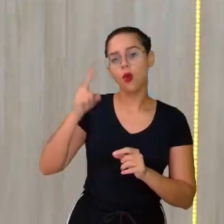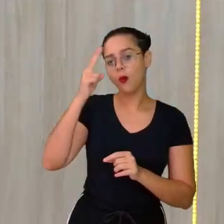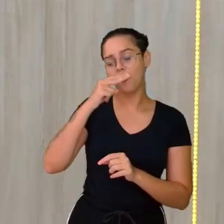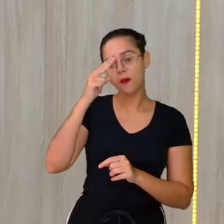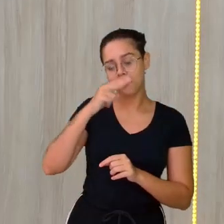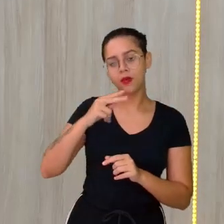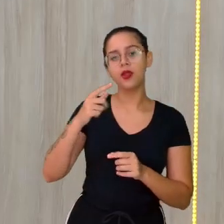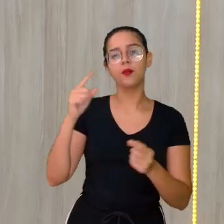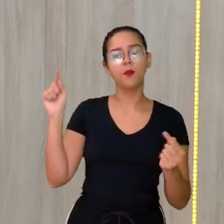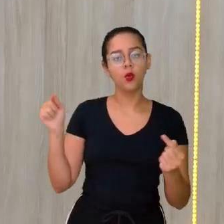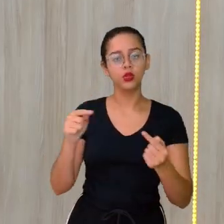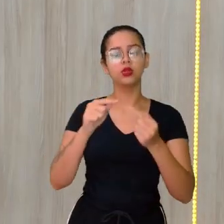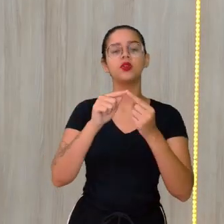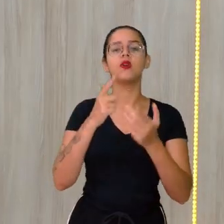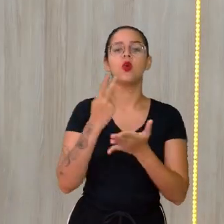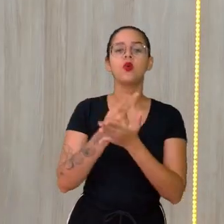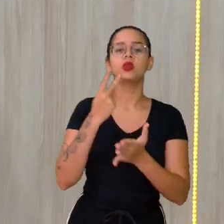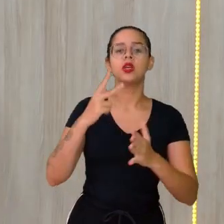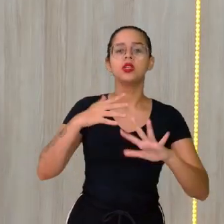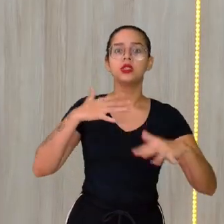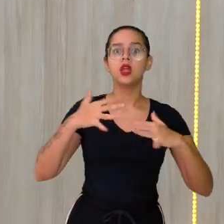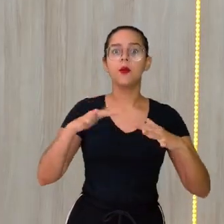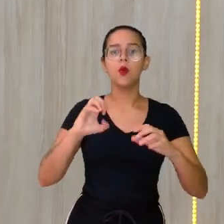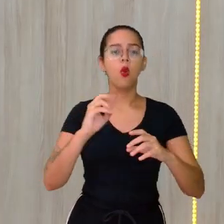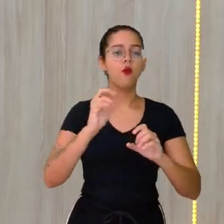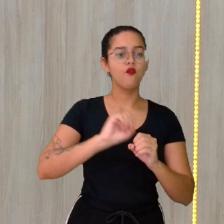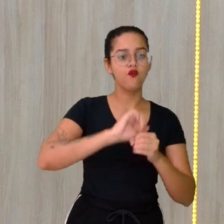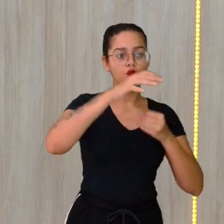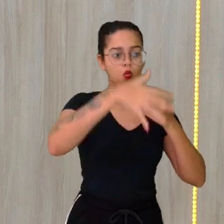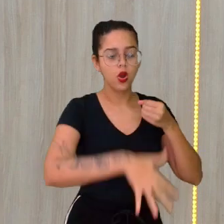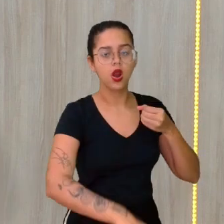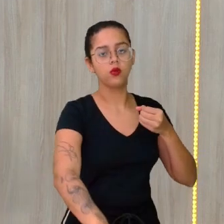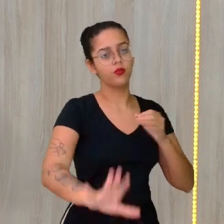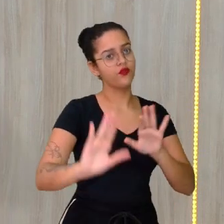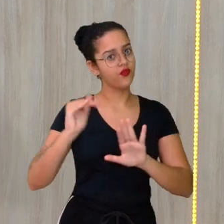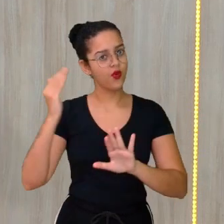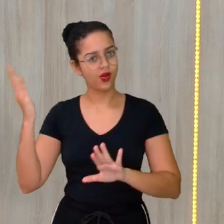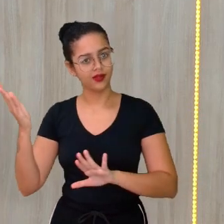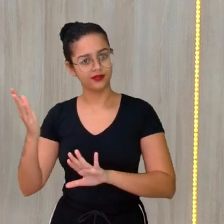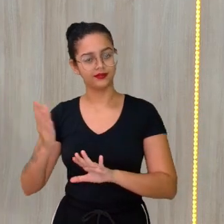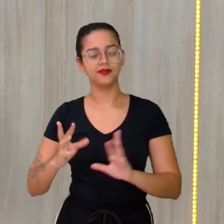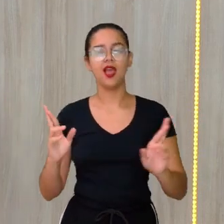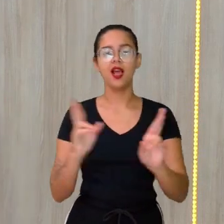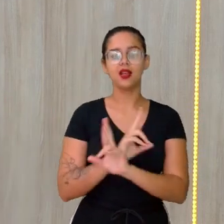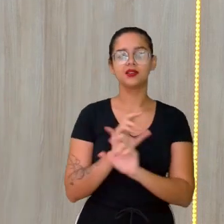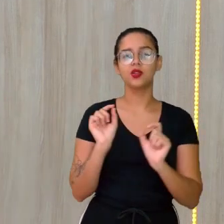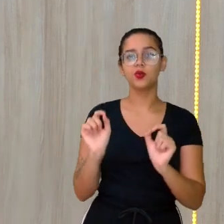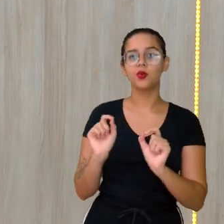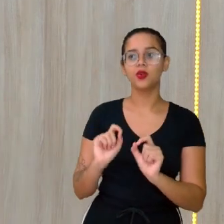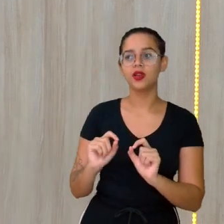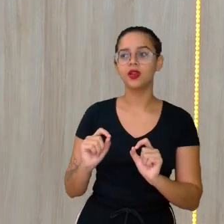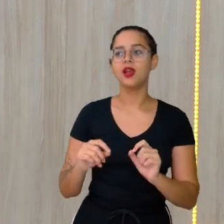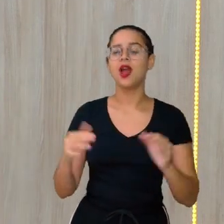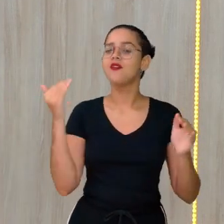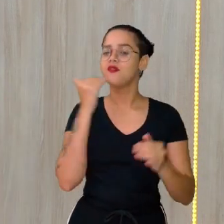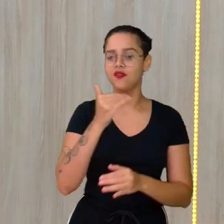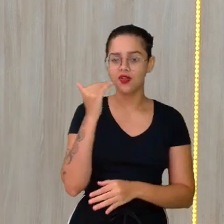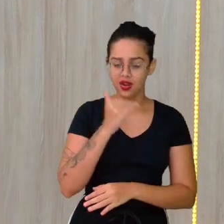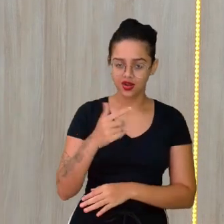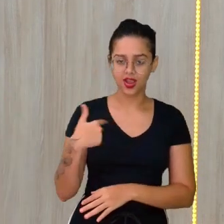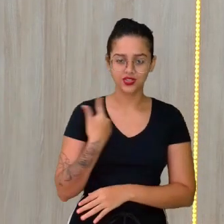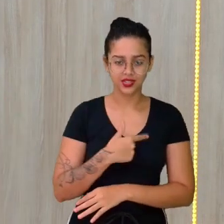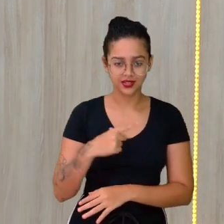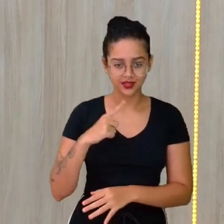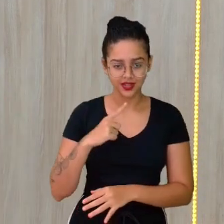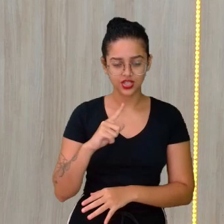acontecem terremotos, que acontecem vulcões por aí afora. Aqui vai estar relacionado a falha que a gente tem,